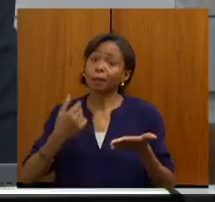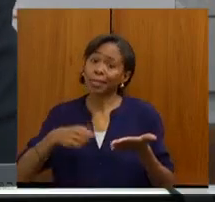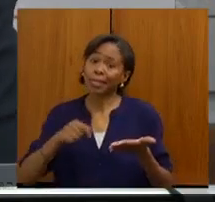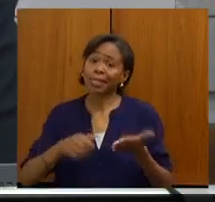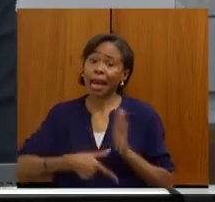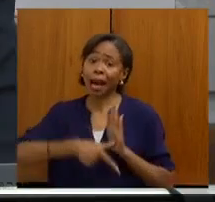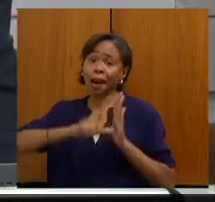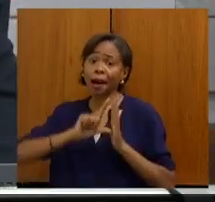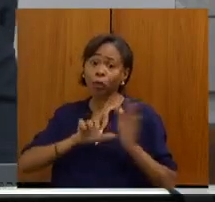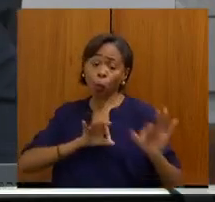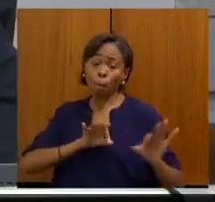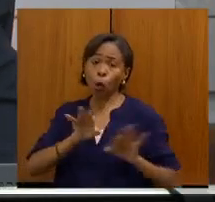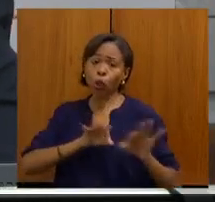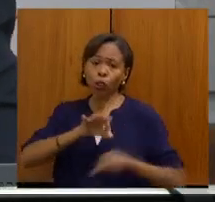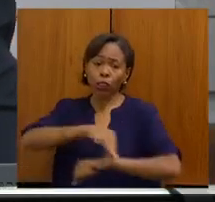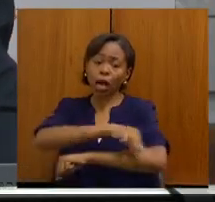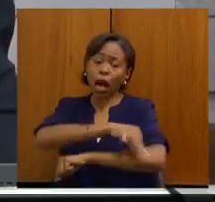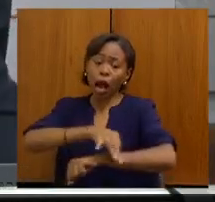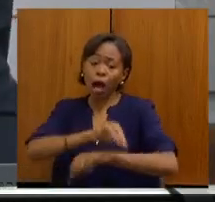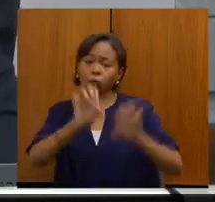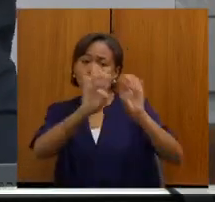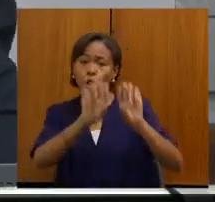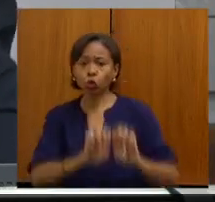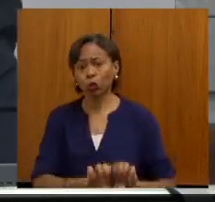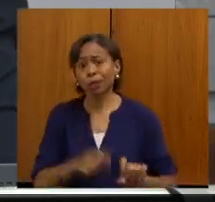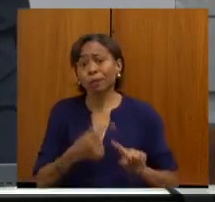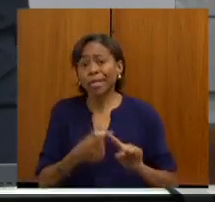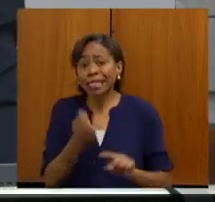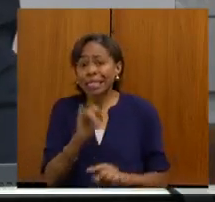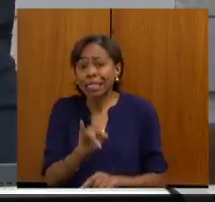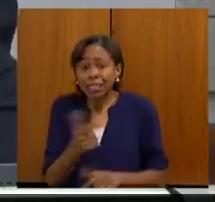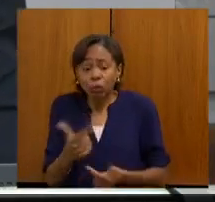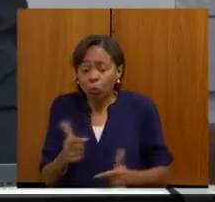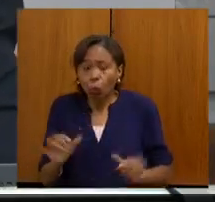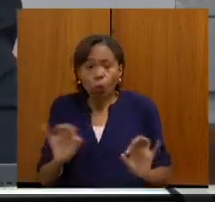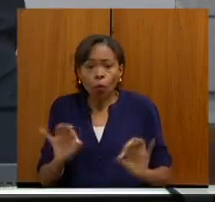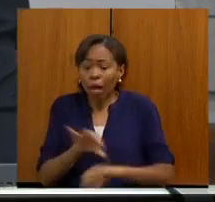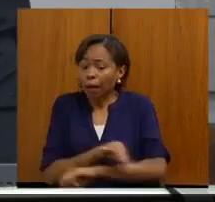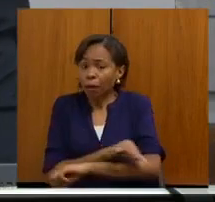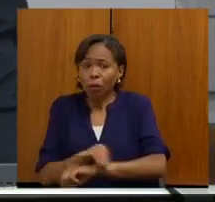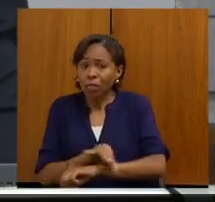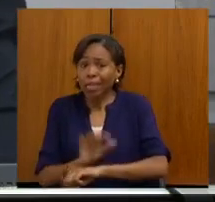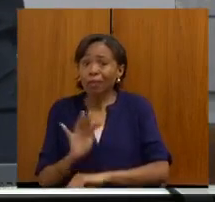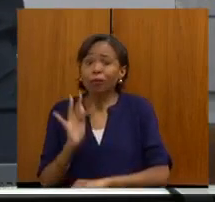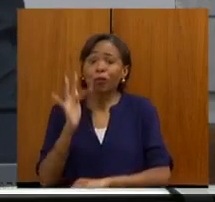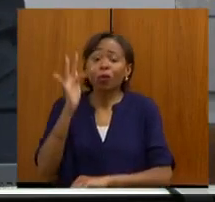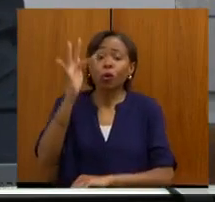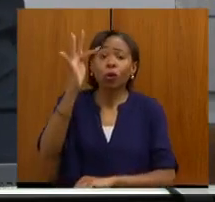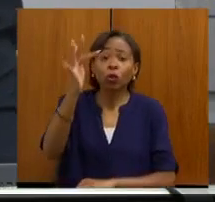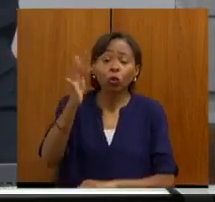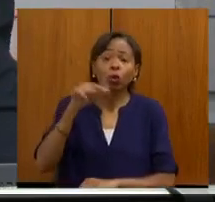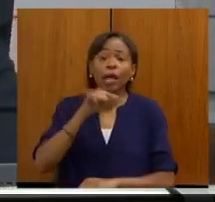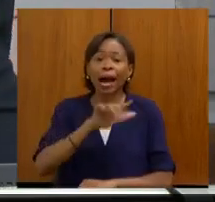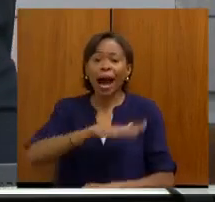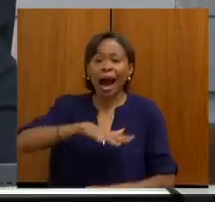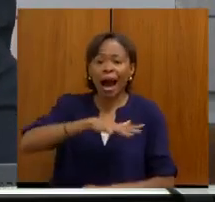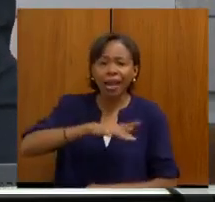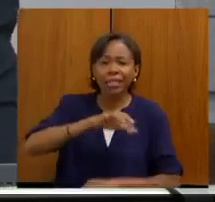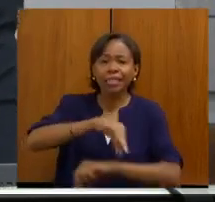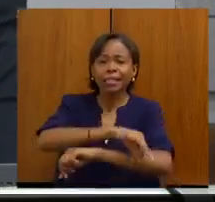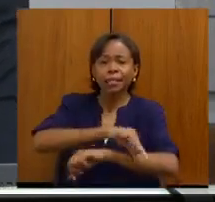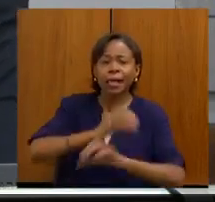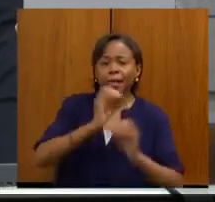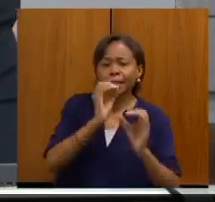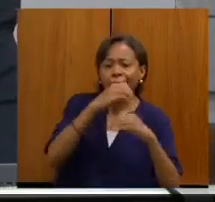arquitetônico, porque, se não tiver, corre o grande risco de, lá na frente, nosso departamento de engenharia fala que falta isso,